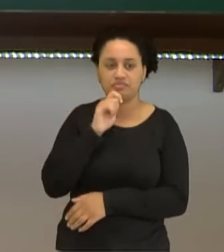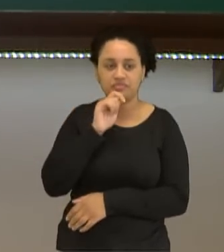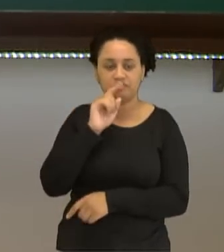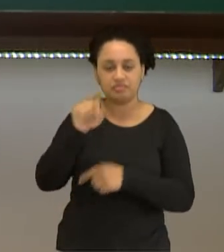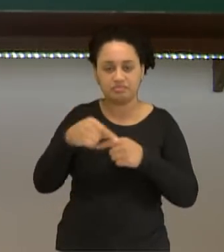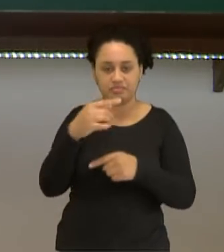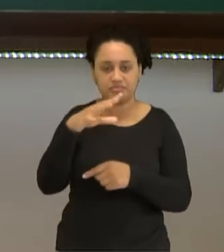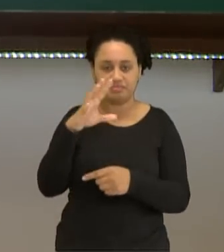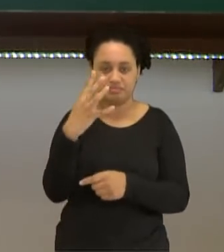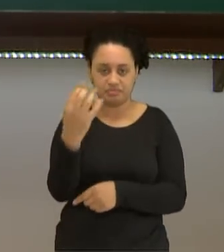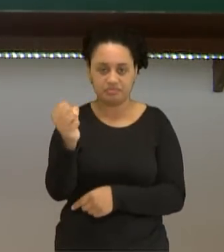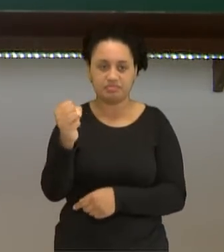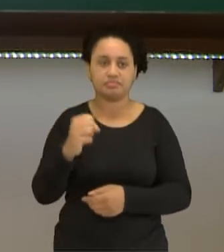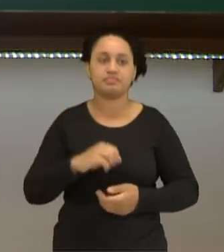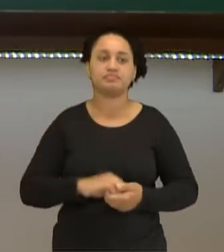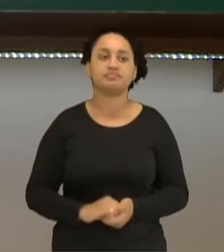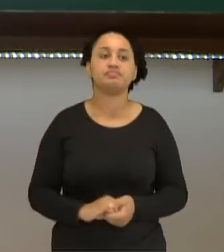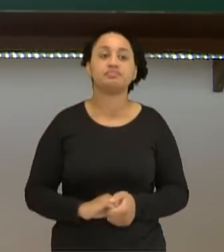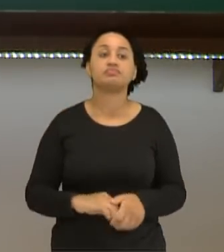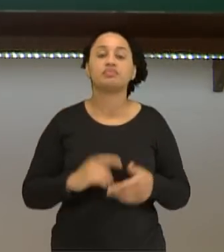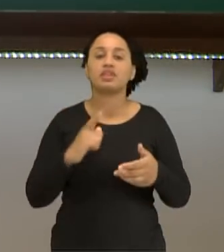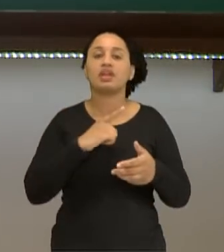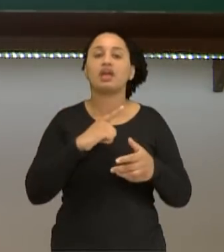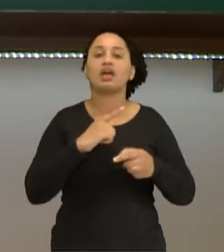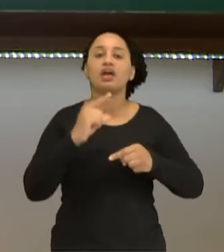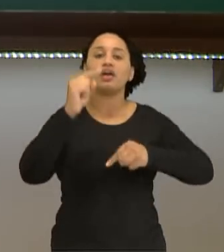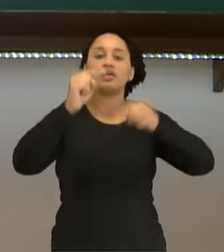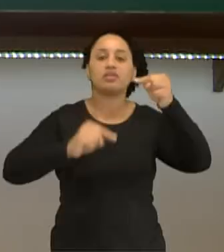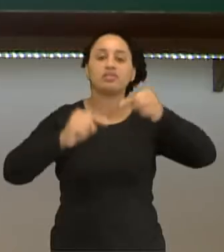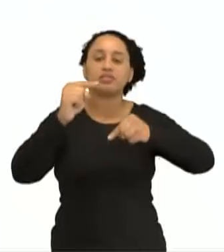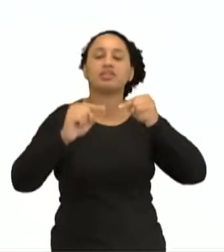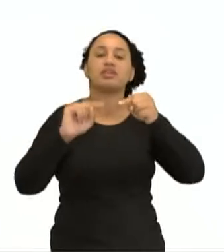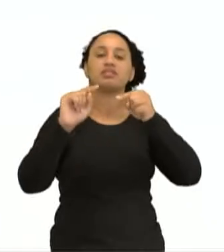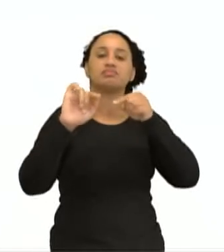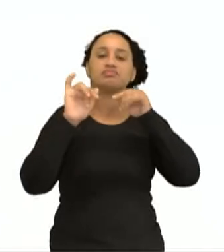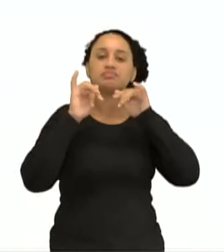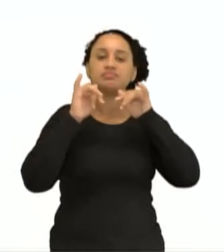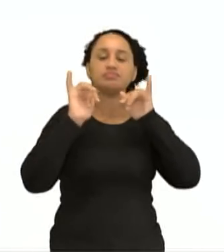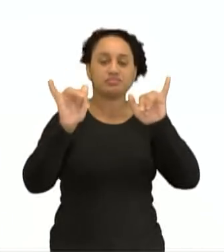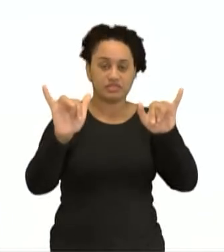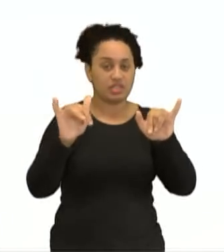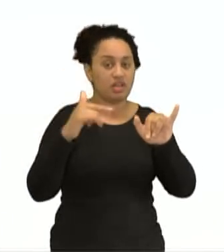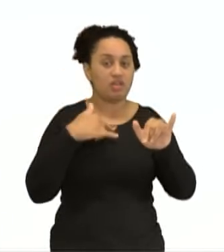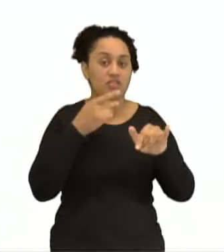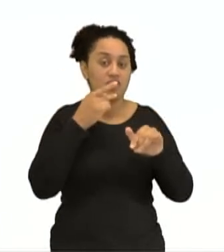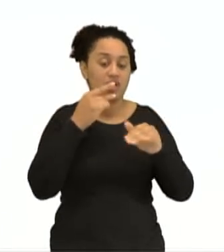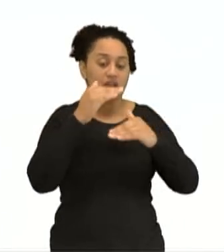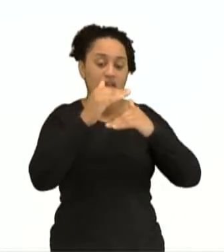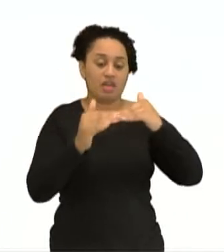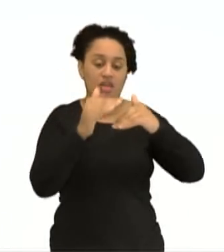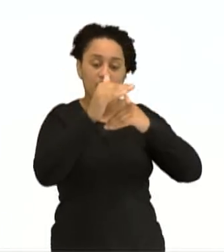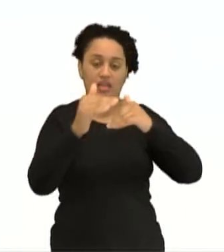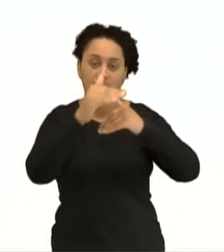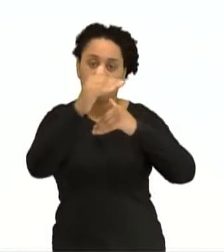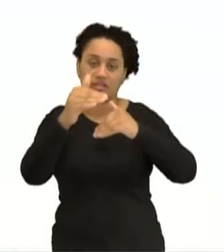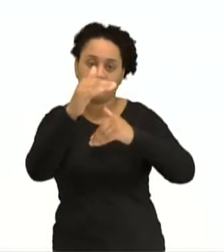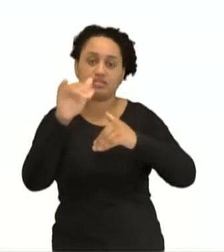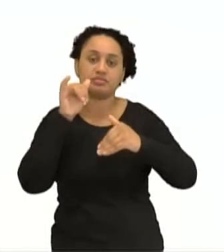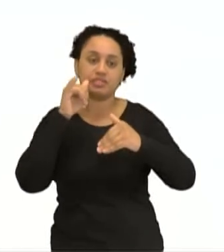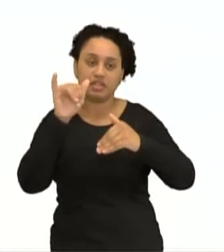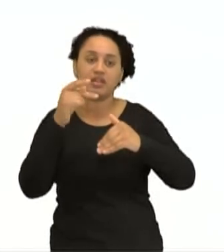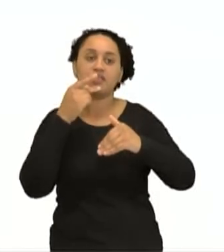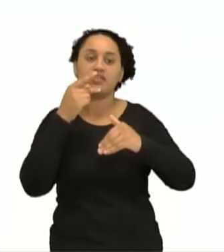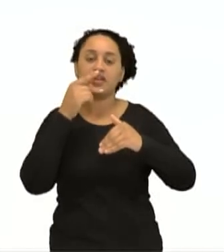pessoal. Estes aqui são os níveis energéticos que eu falei para vocês sobre camadas eletrônicas. Vocês viram lá que a camada de valência do